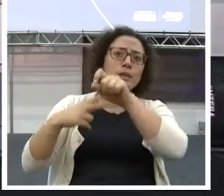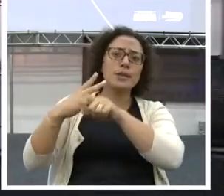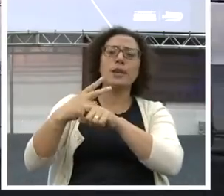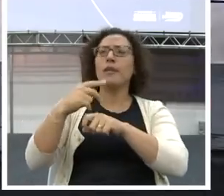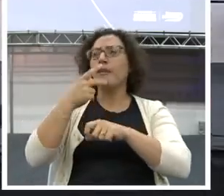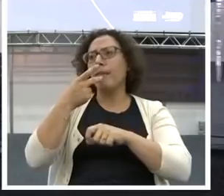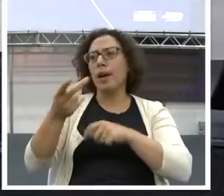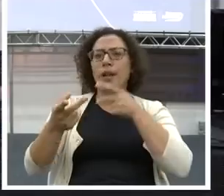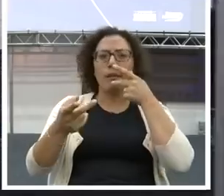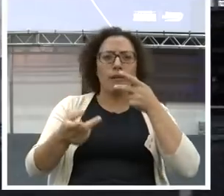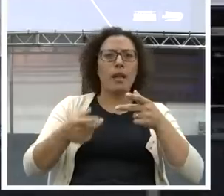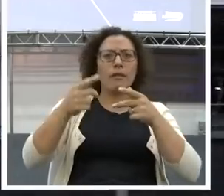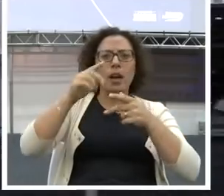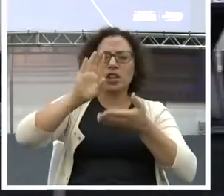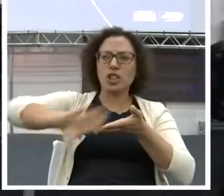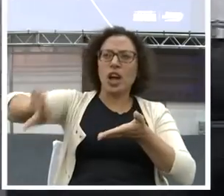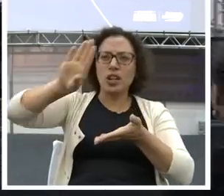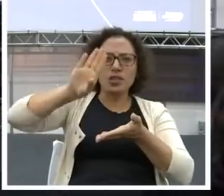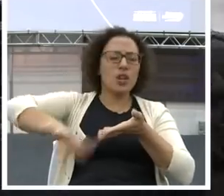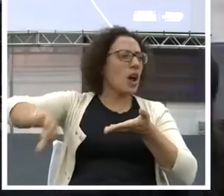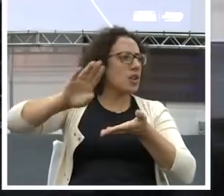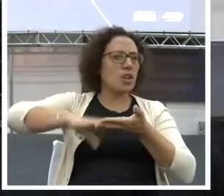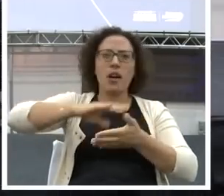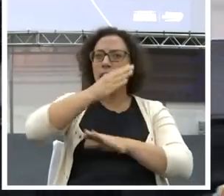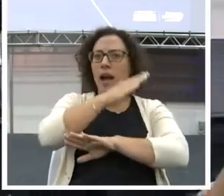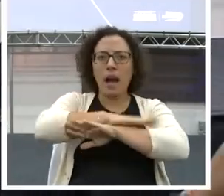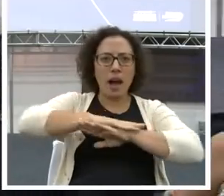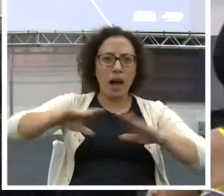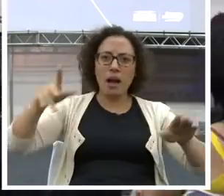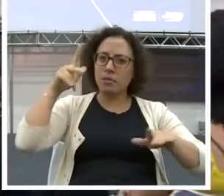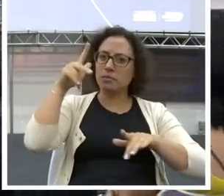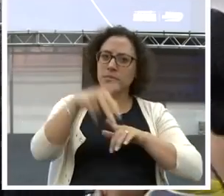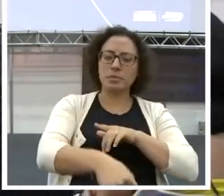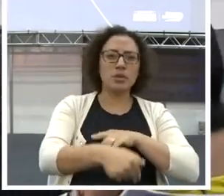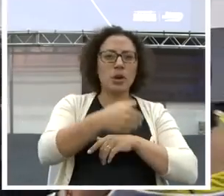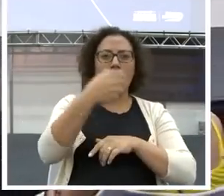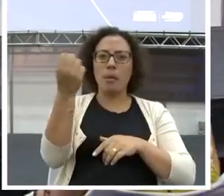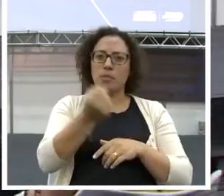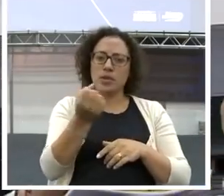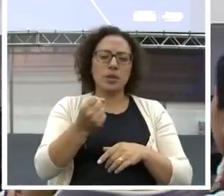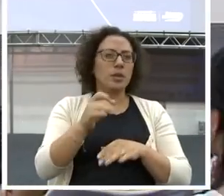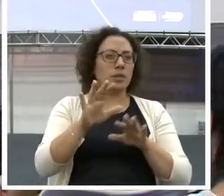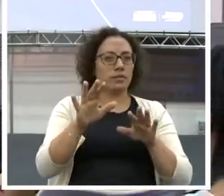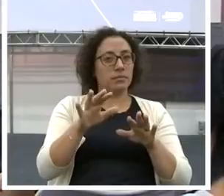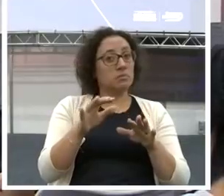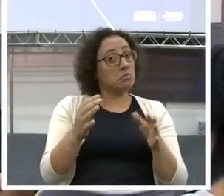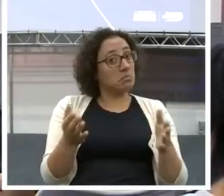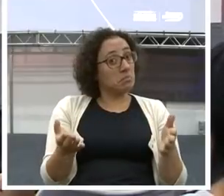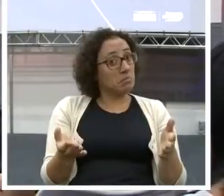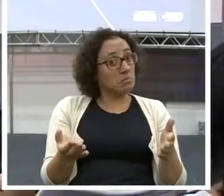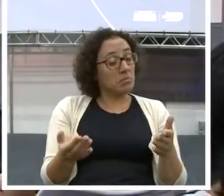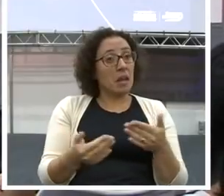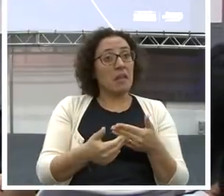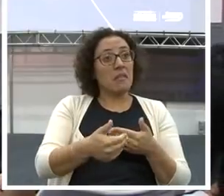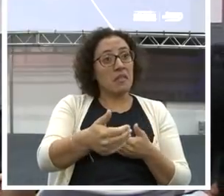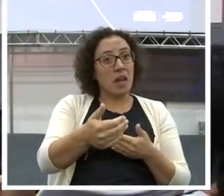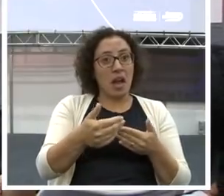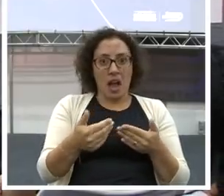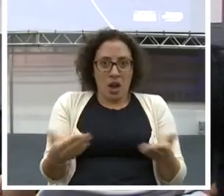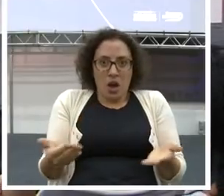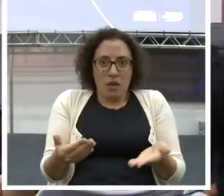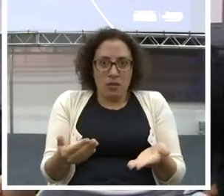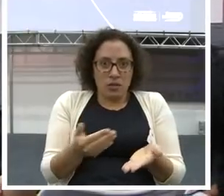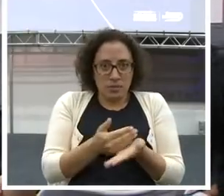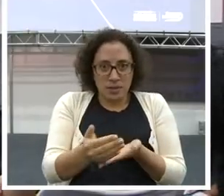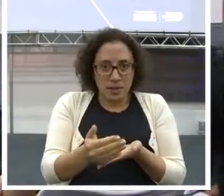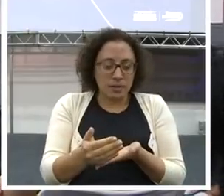Isso vai acontecer? Claro que vai. É só entrar o novo governo aí, que vai ser a primeira coisa que ele vai fazer. Só não vão fazer agora, porque o